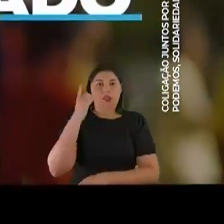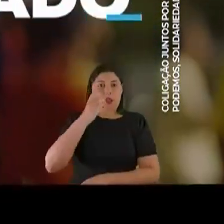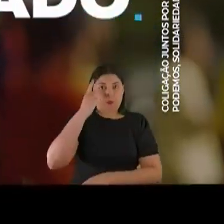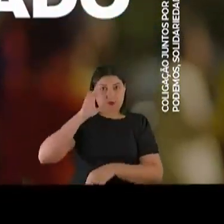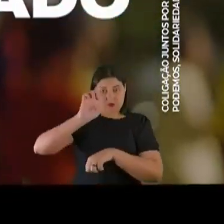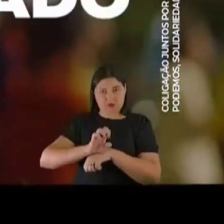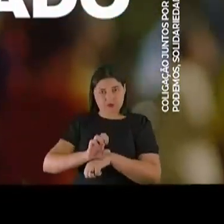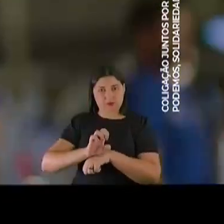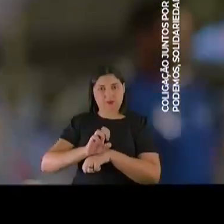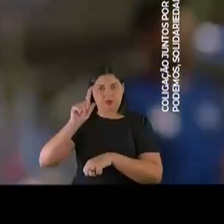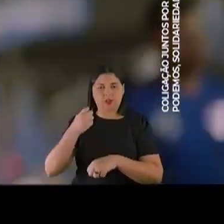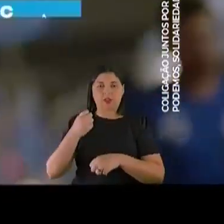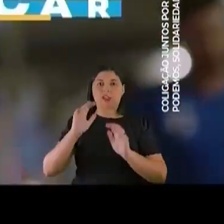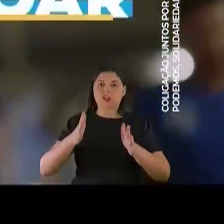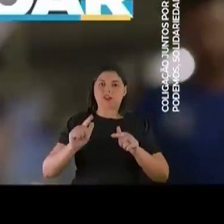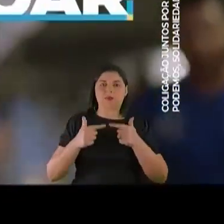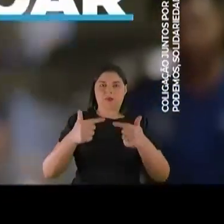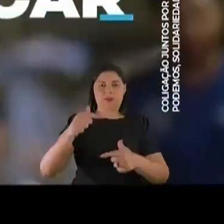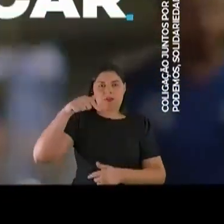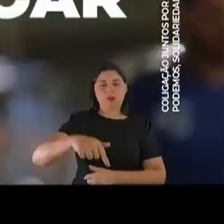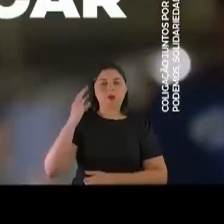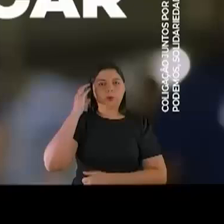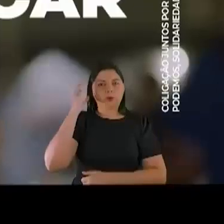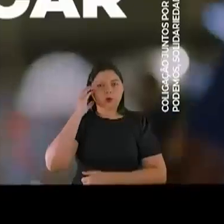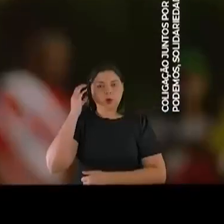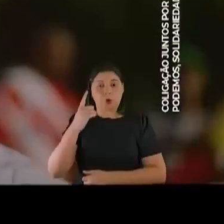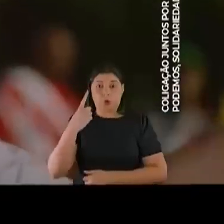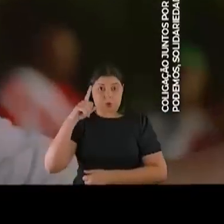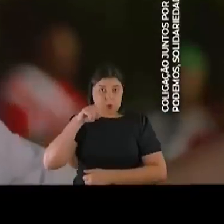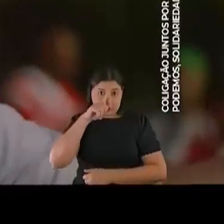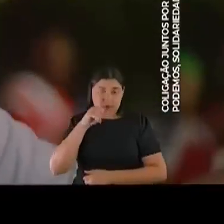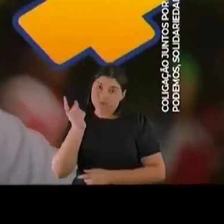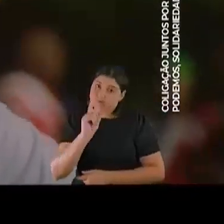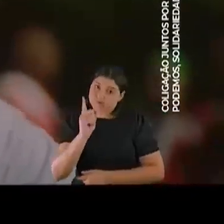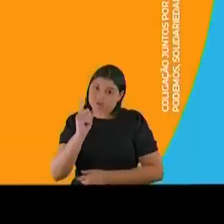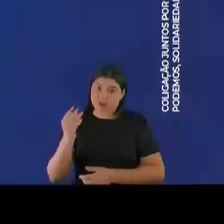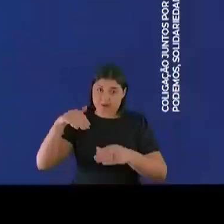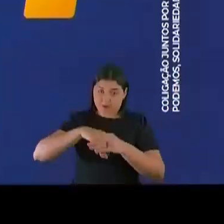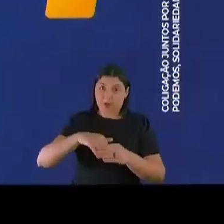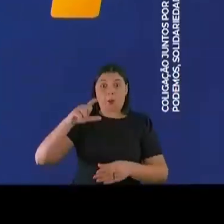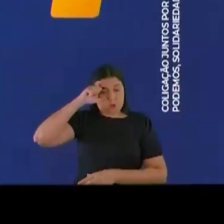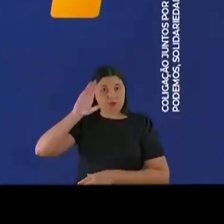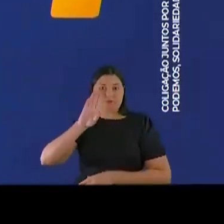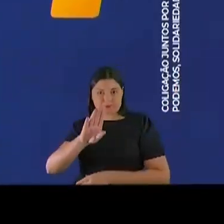serviço prestado em Cuiabá. Não dá para arriscar nas pessoas não preparadas, né? Botelho resolve!